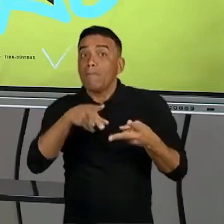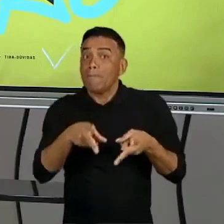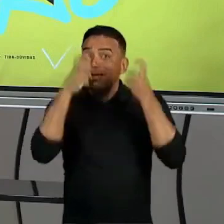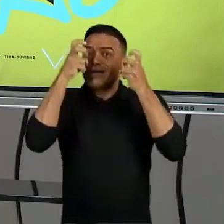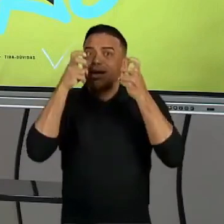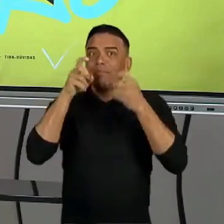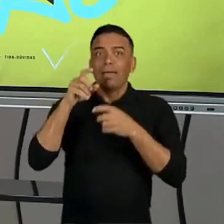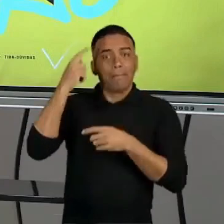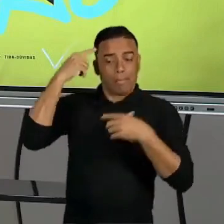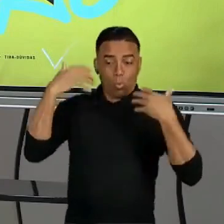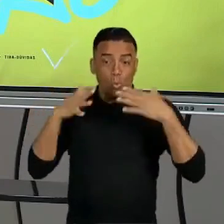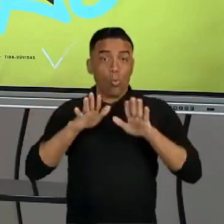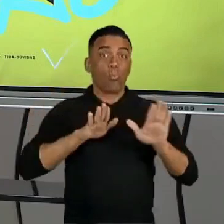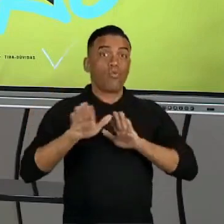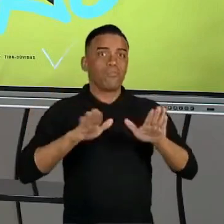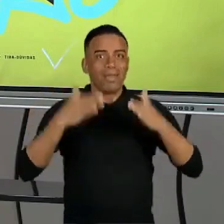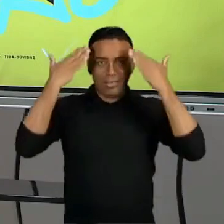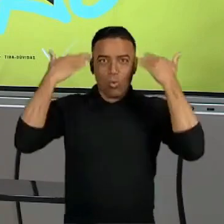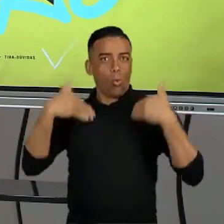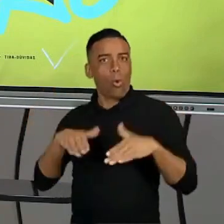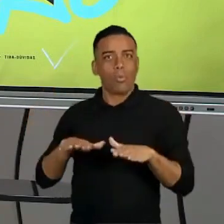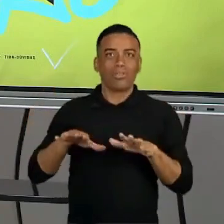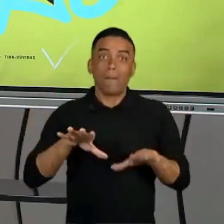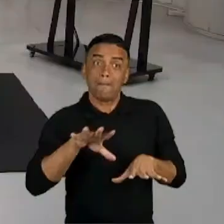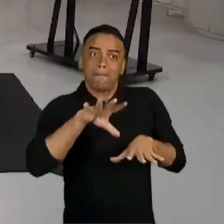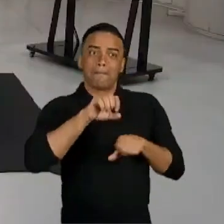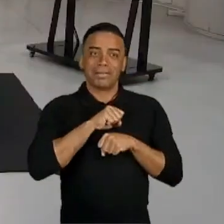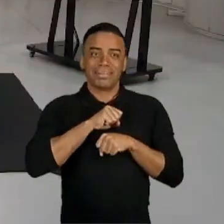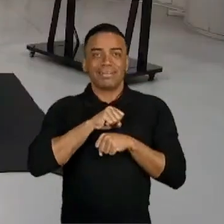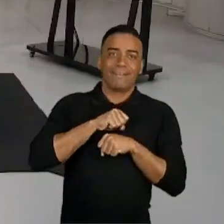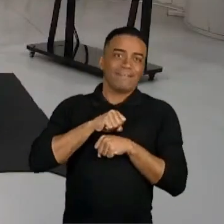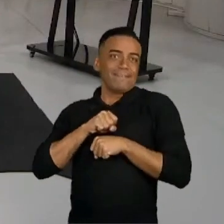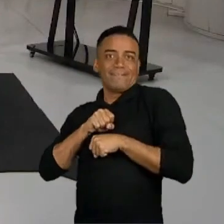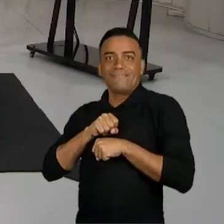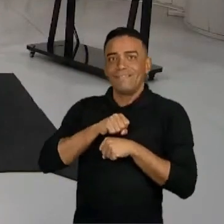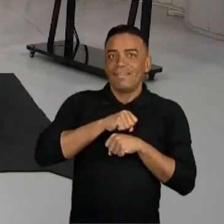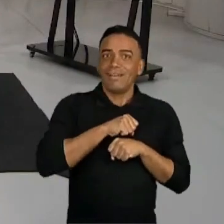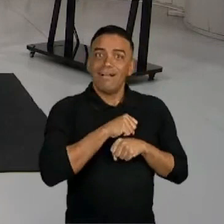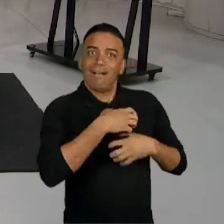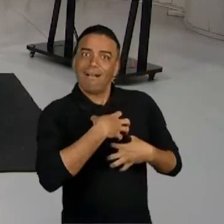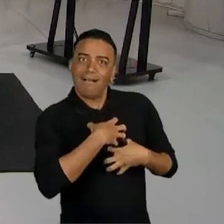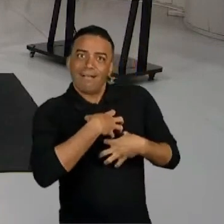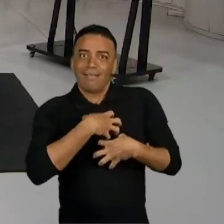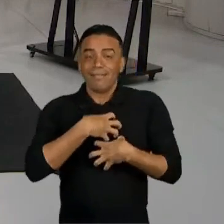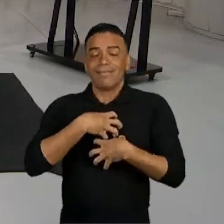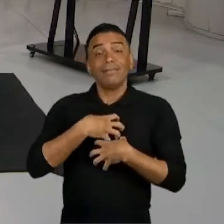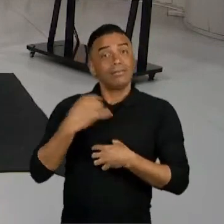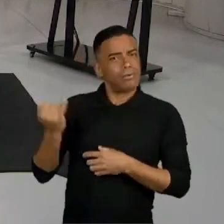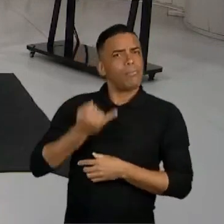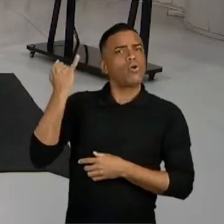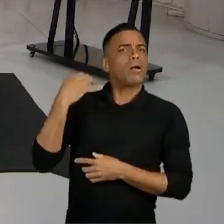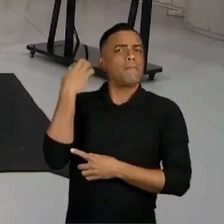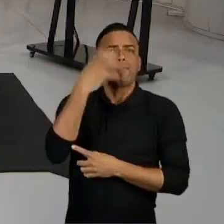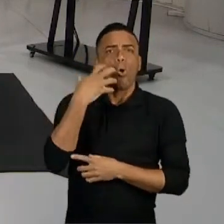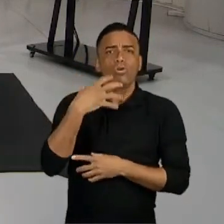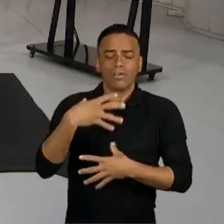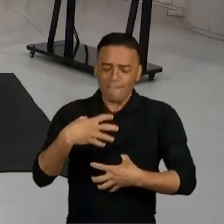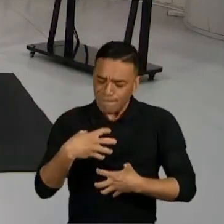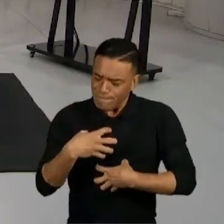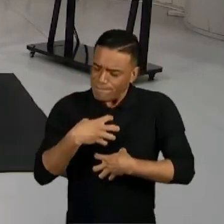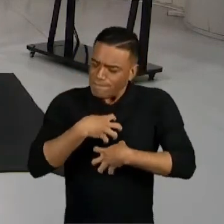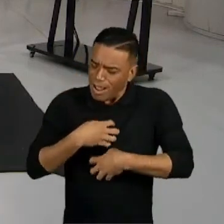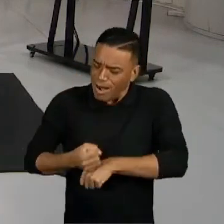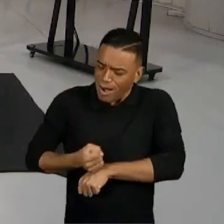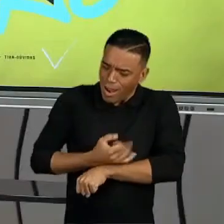movimentam o corpo, ou seja, é uma coisa que meio que contagia. Então, realmente contagia. Então, o que é importante é que é uma música que te toca, que faz